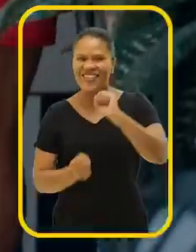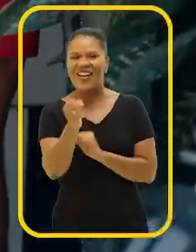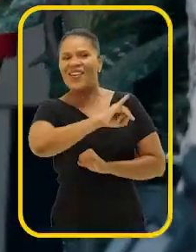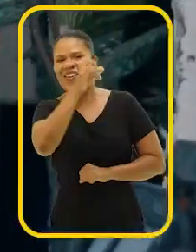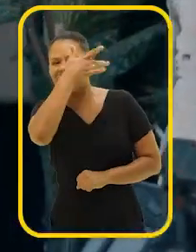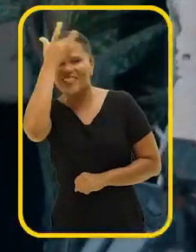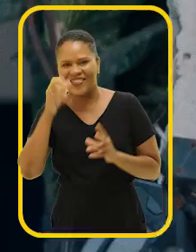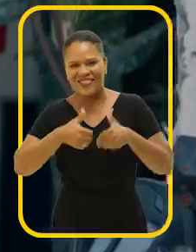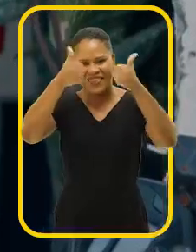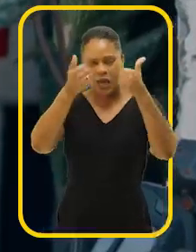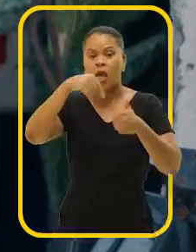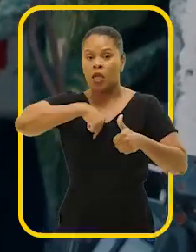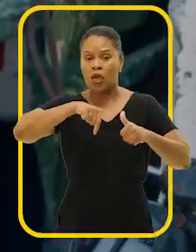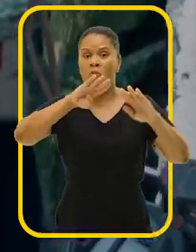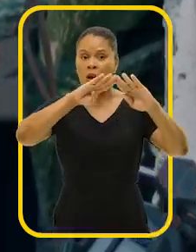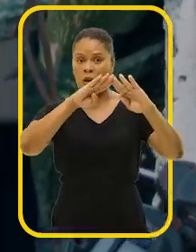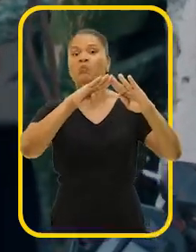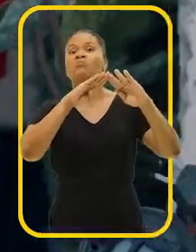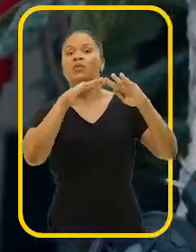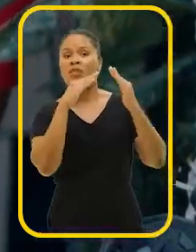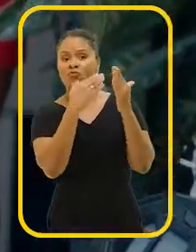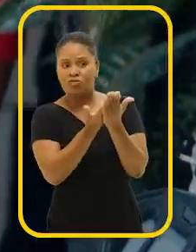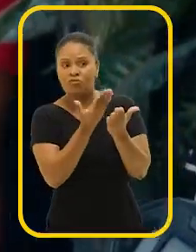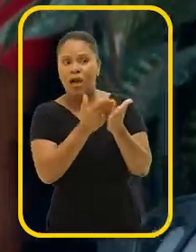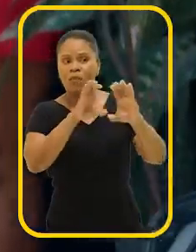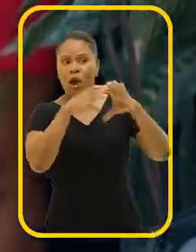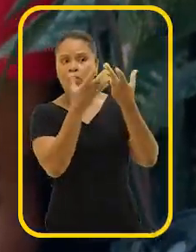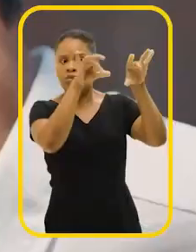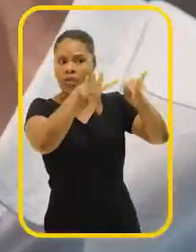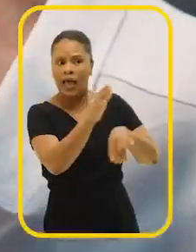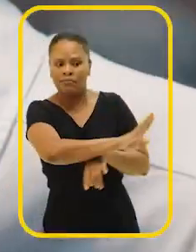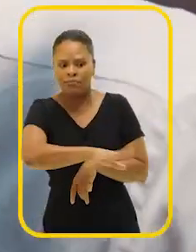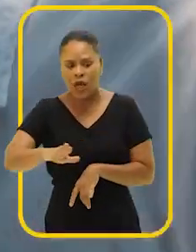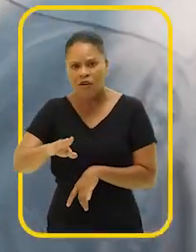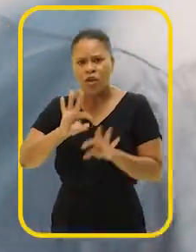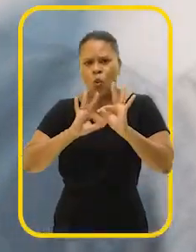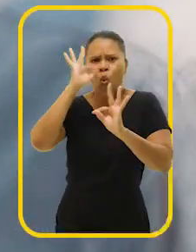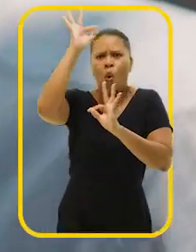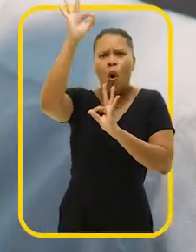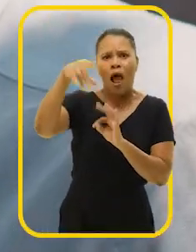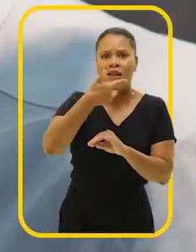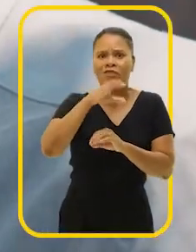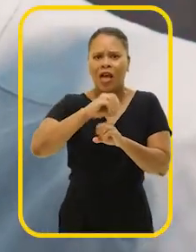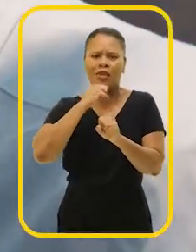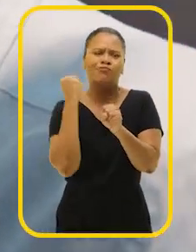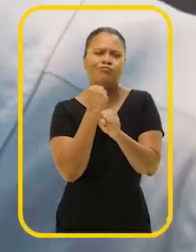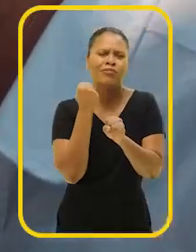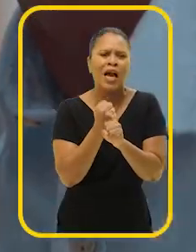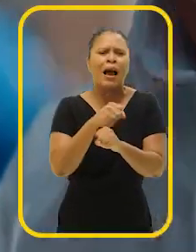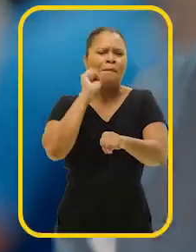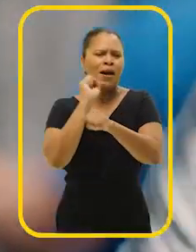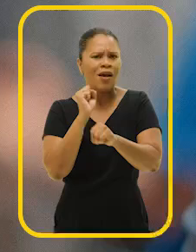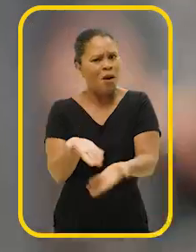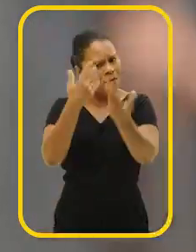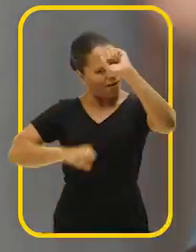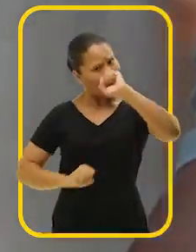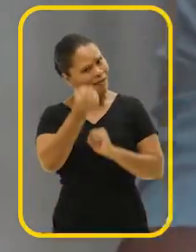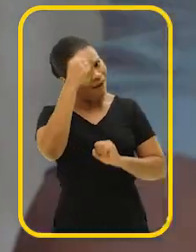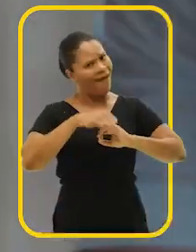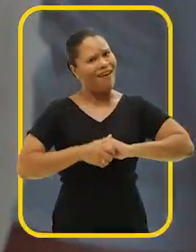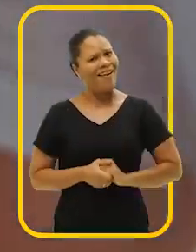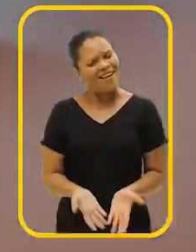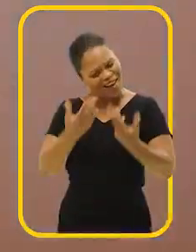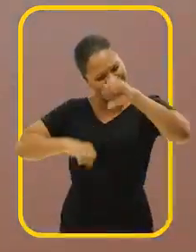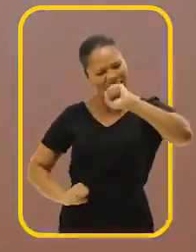Temos ali uma creche de escola abandonada. As nossas crianças daqui vão estudar longe. Mais de 20 anos a creche é parada. Bora resolver. É você que ganha pra